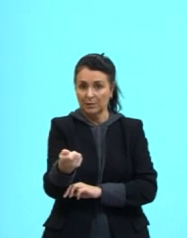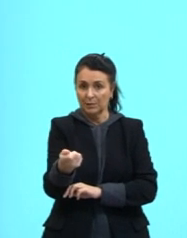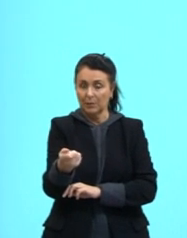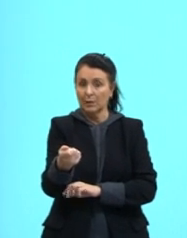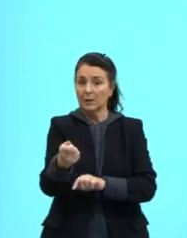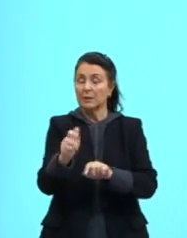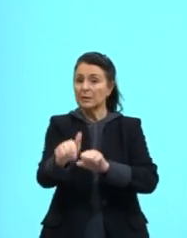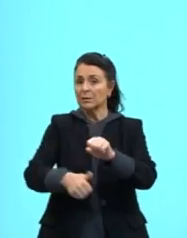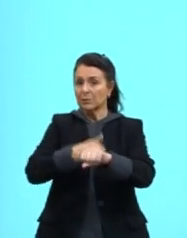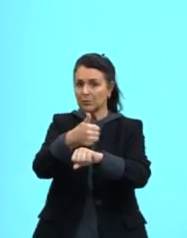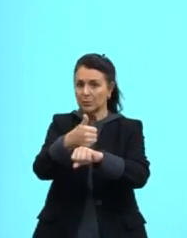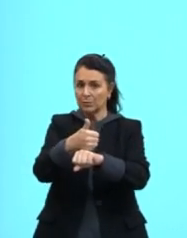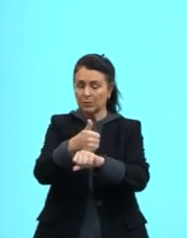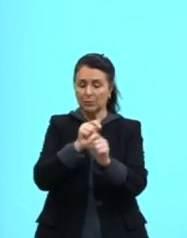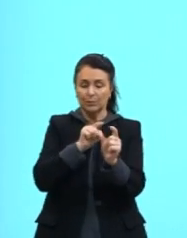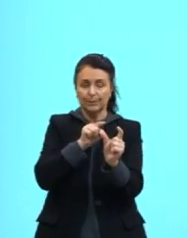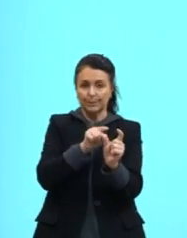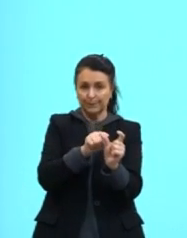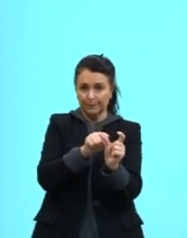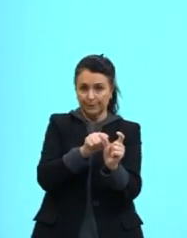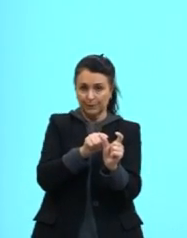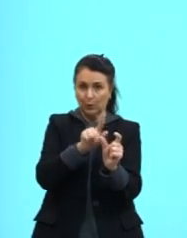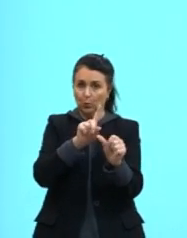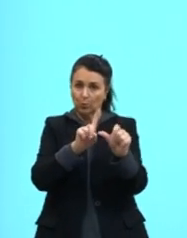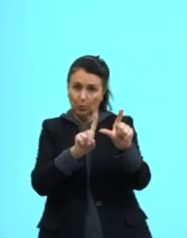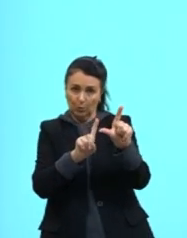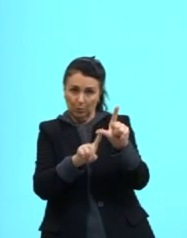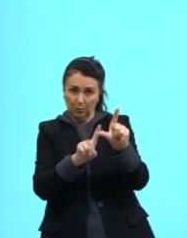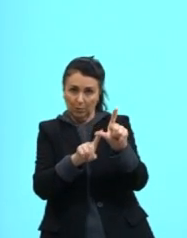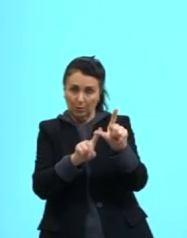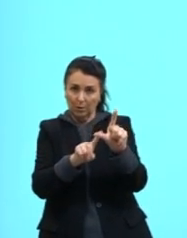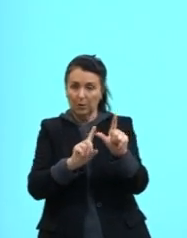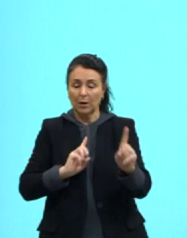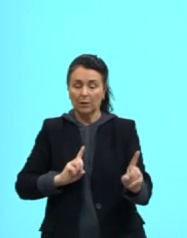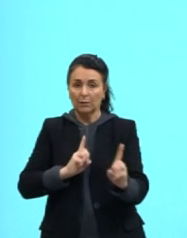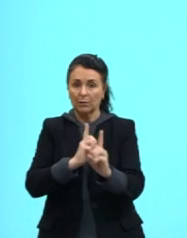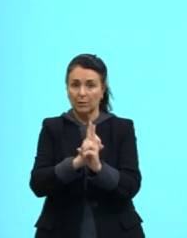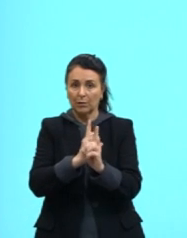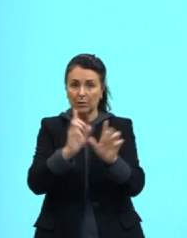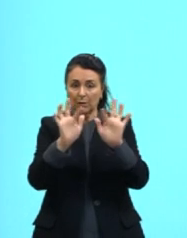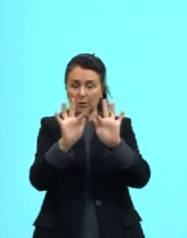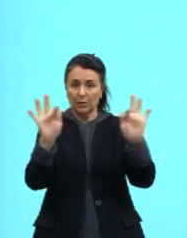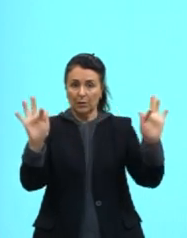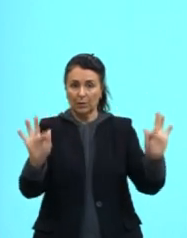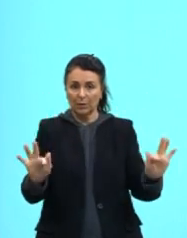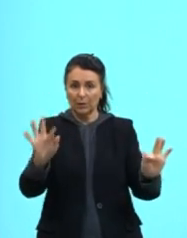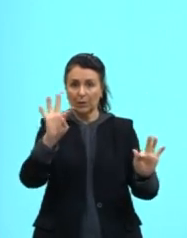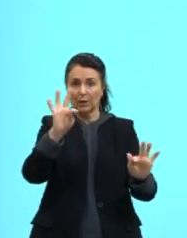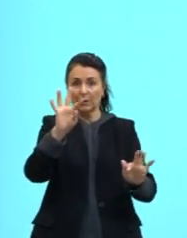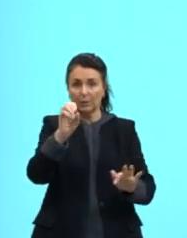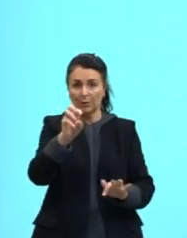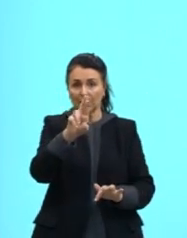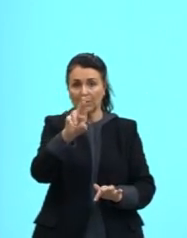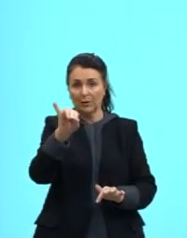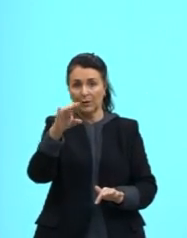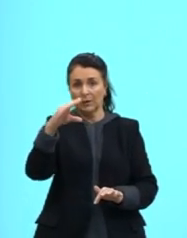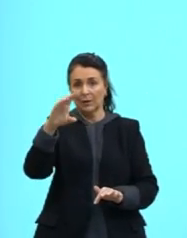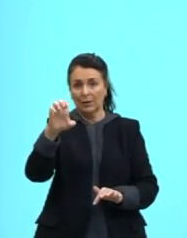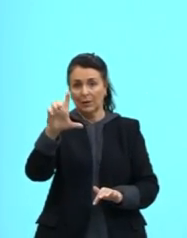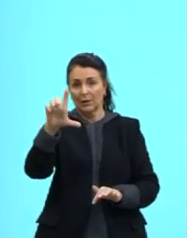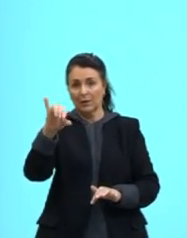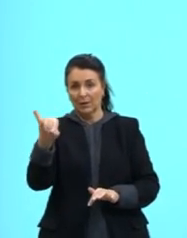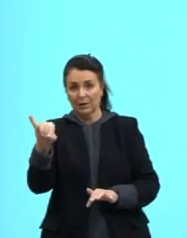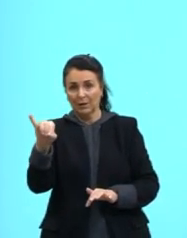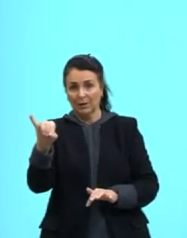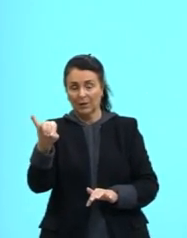substituição dos termos aqui, nessa equação, a gente chega na fórmula de Torricelli. Então, ela não é uma fórmula que,